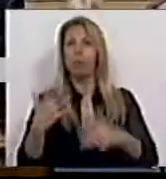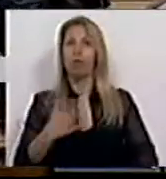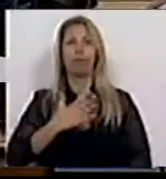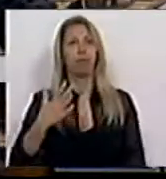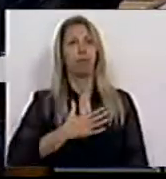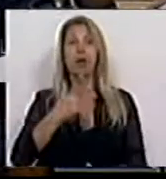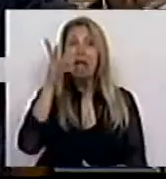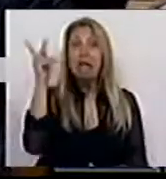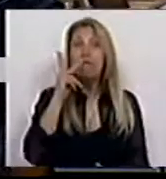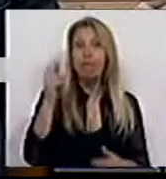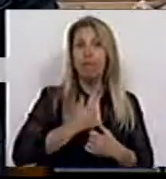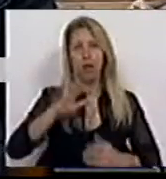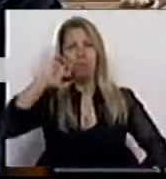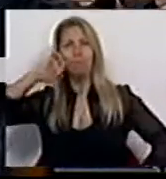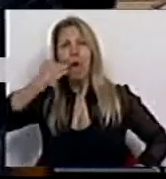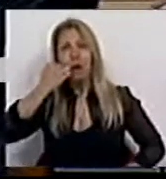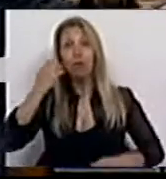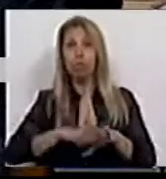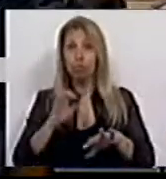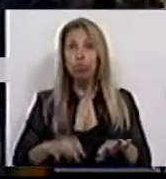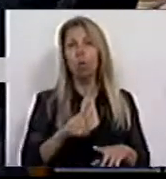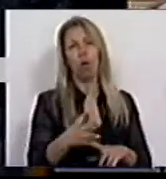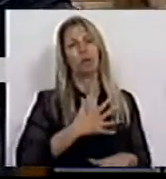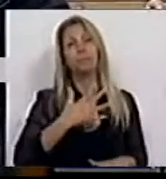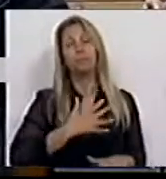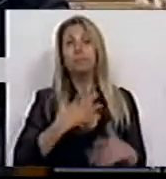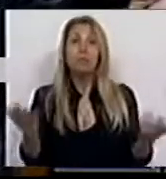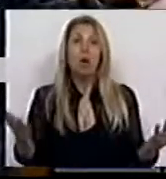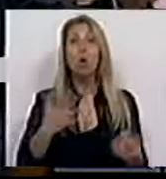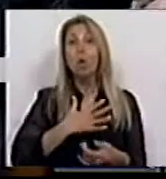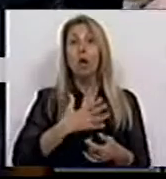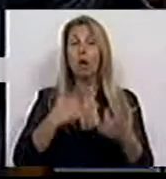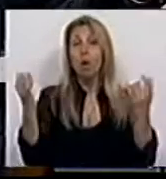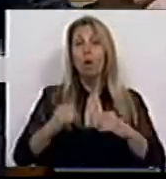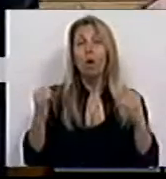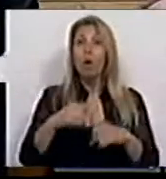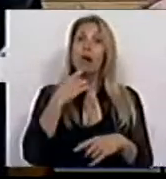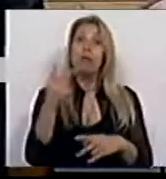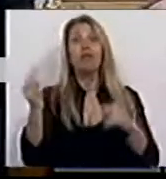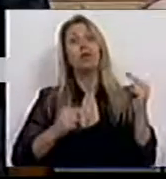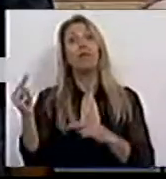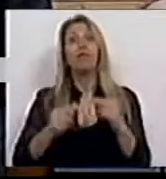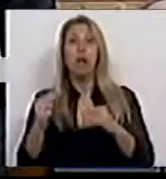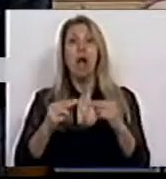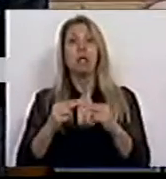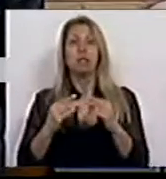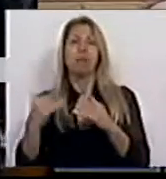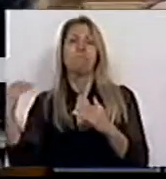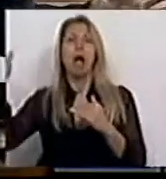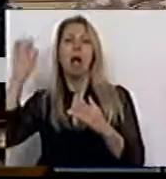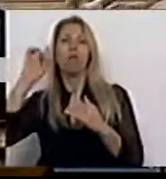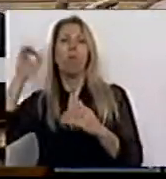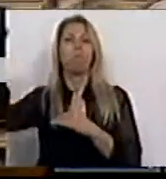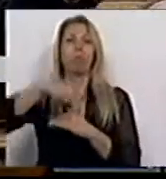querem que as suas vidas sejam sacrificadas e por isso não querem um tratado que diz que a finança está acima das vidas das pessoas.